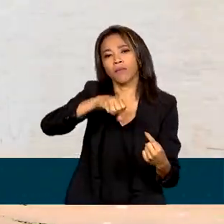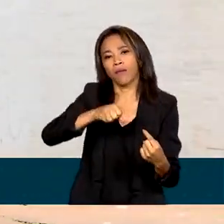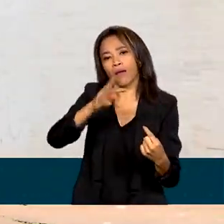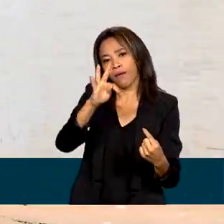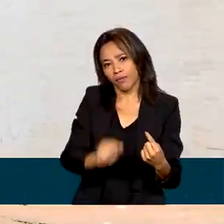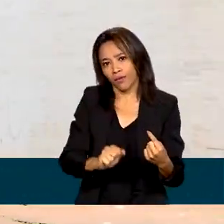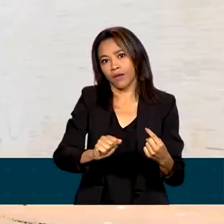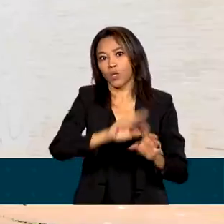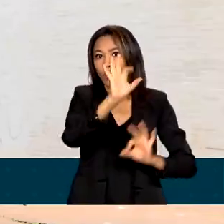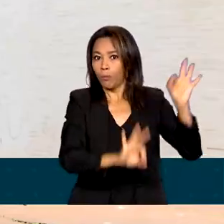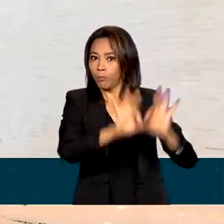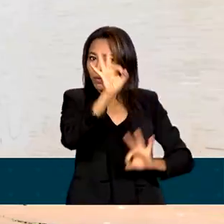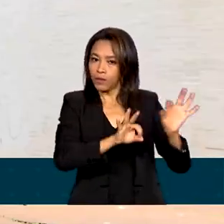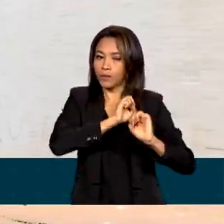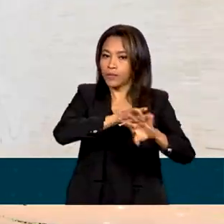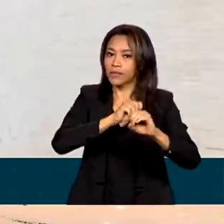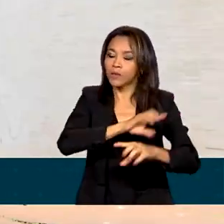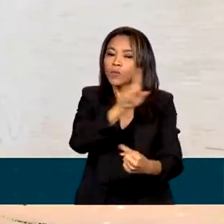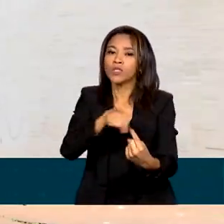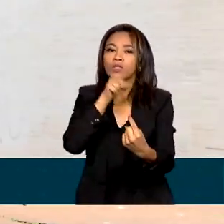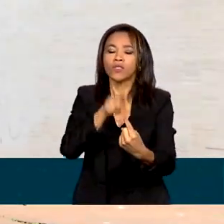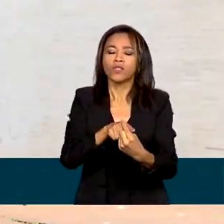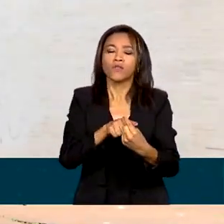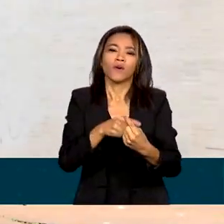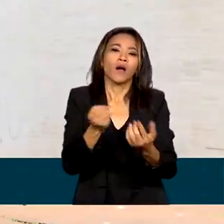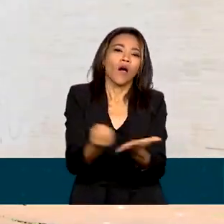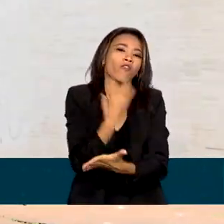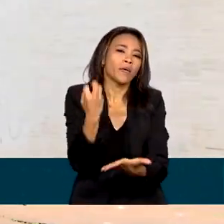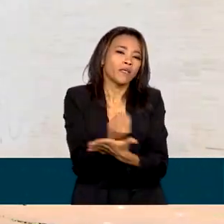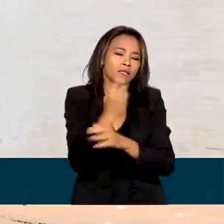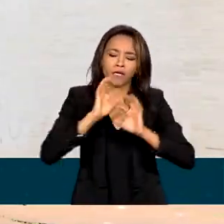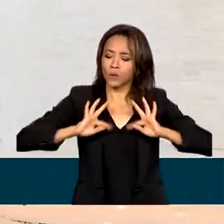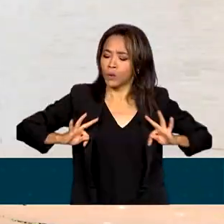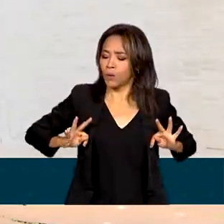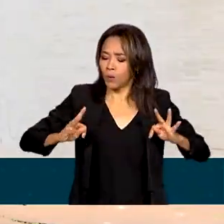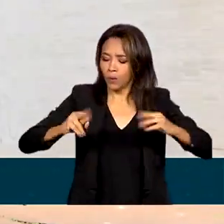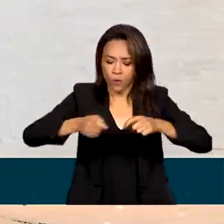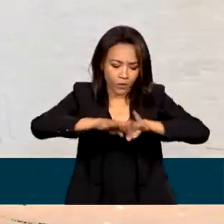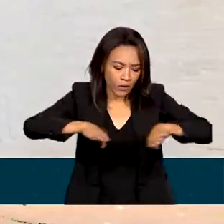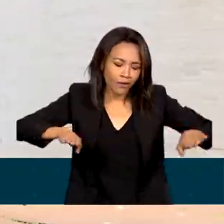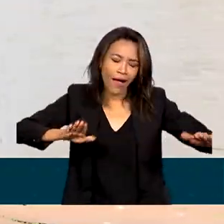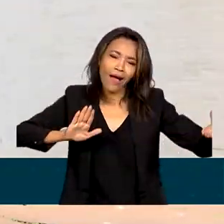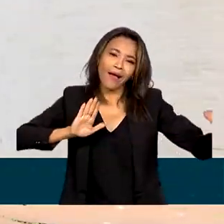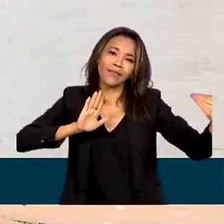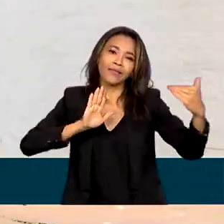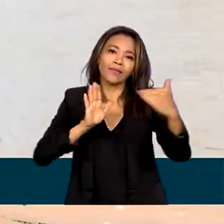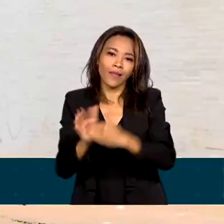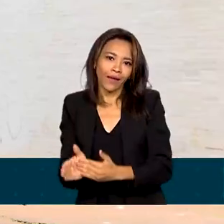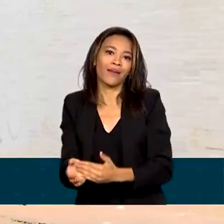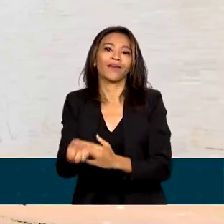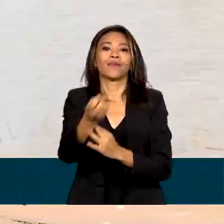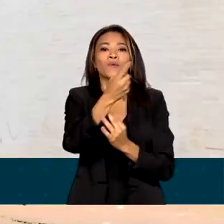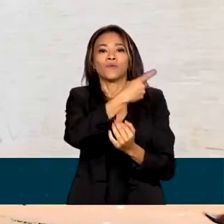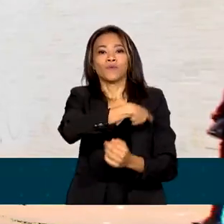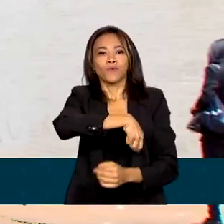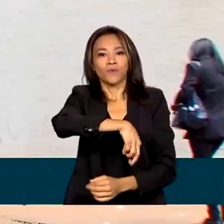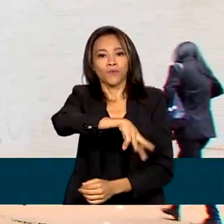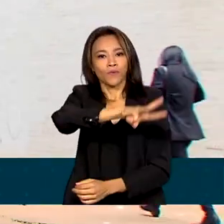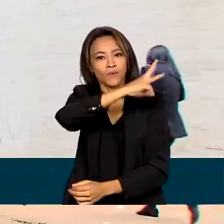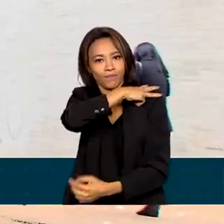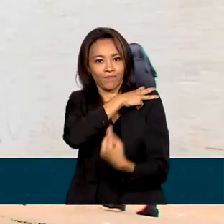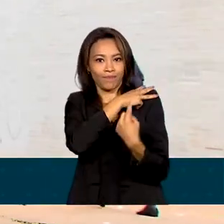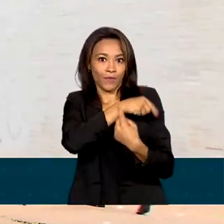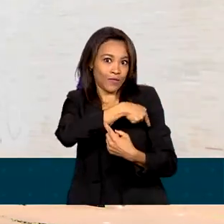prioridade alfabetizar todos os alunos no máximo até o final do terceiro ano do